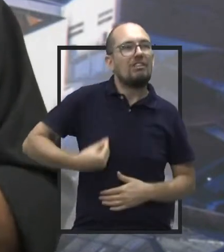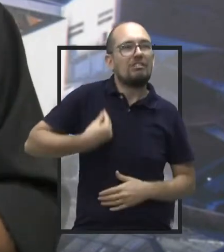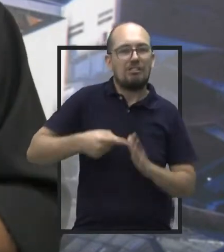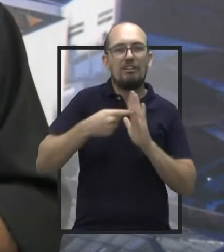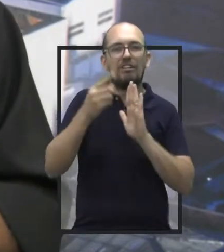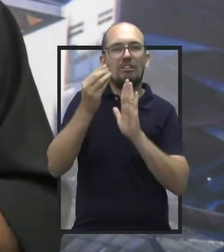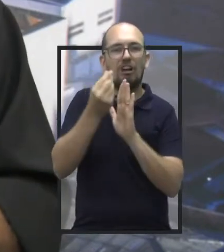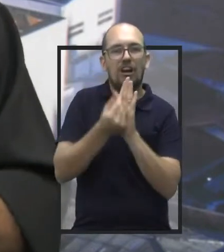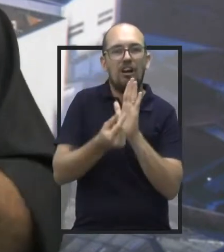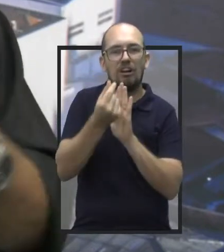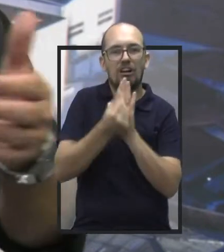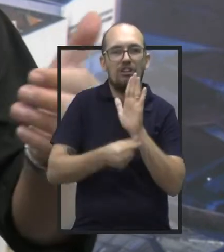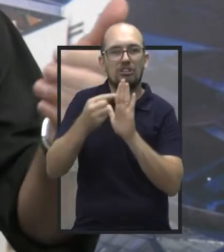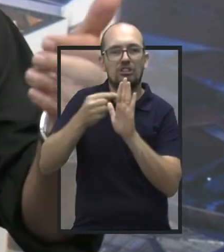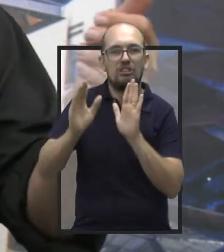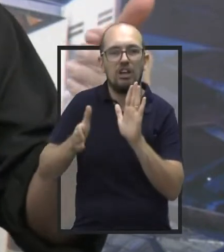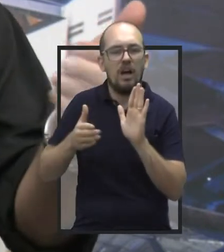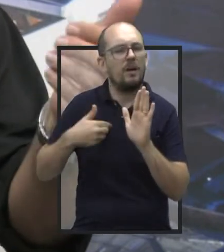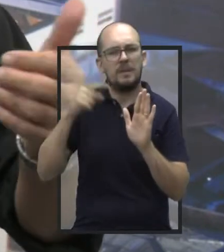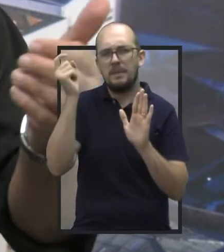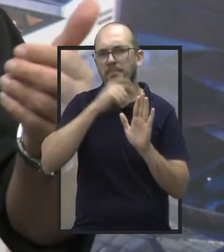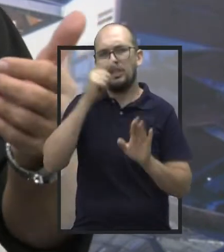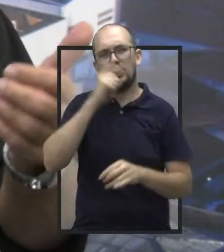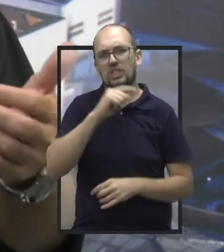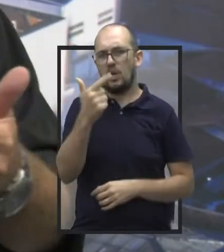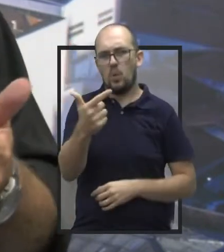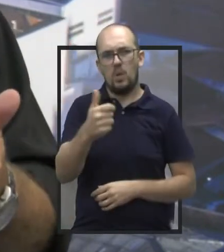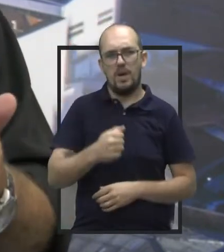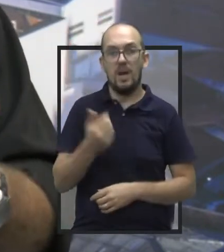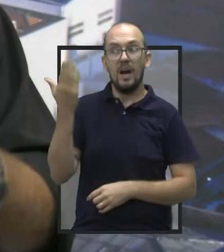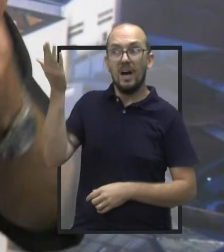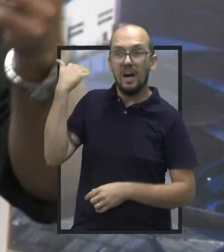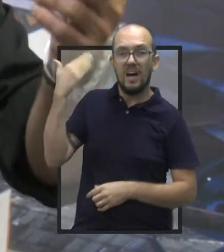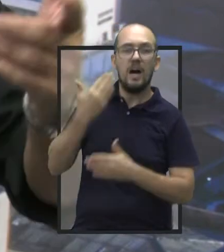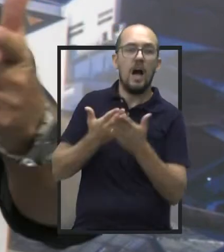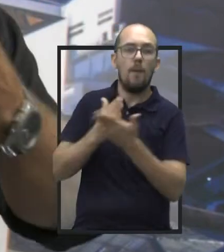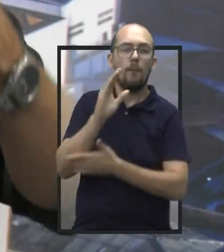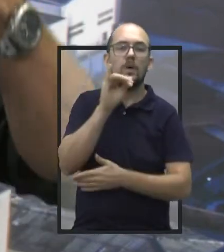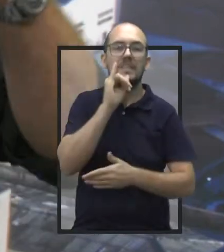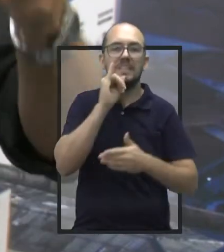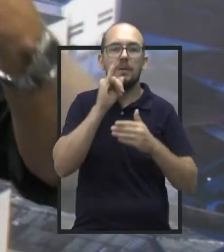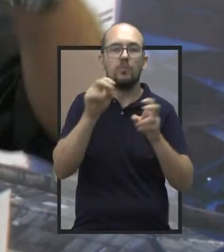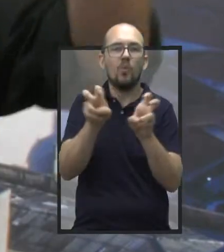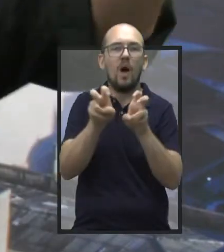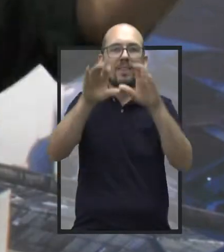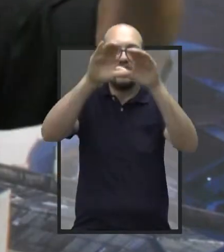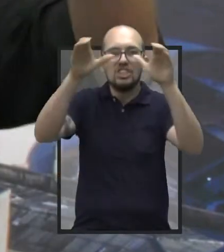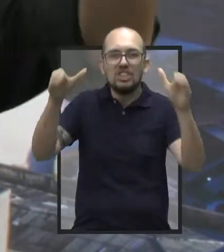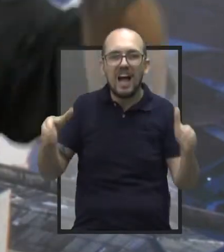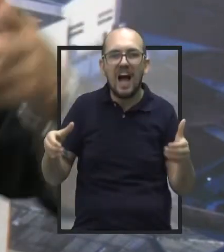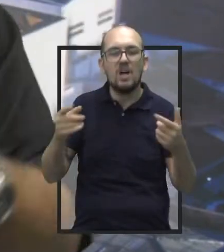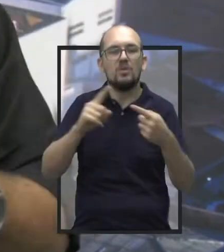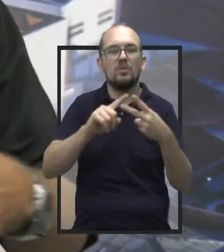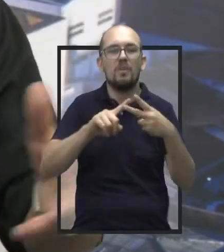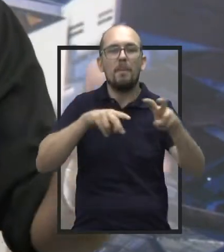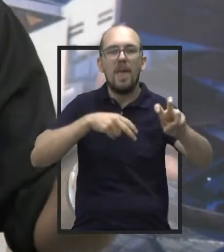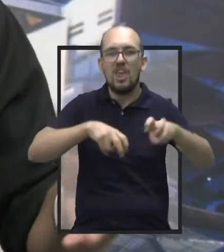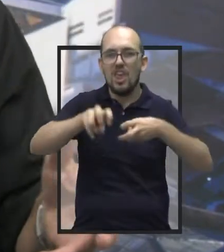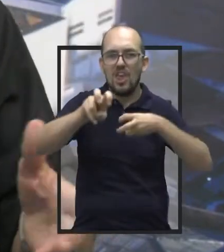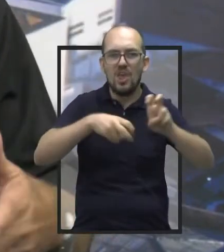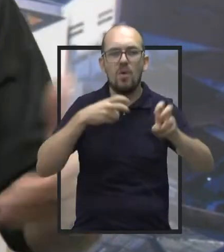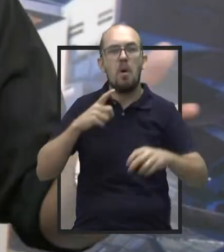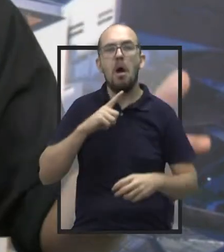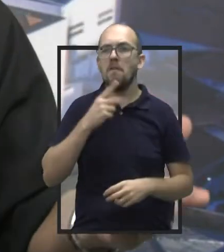história de contemplado. Nós tivemos emendas que foram aprovadas no passado, como cobertura de ginásio, quadra, parquinho, essas coisas, está